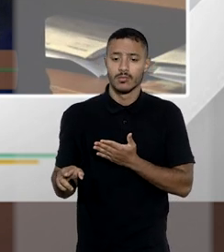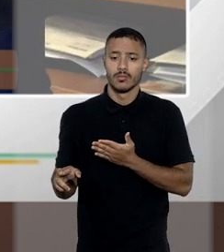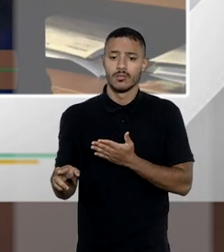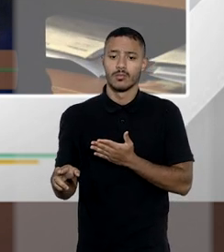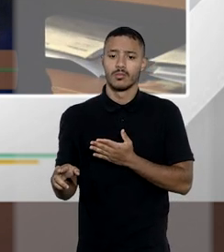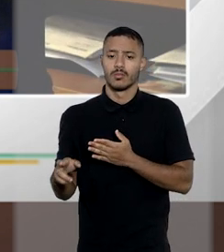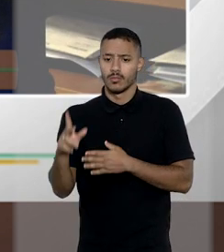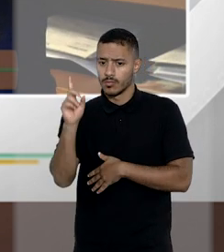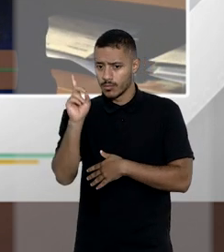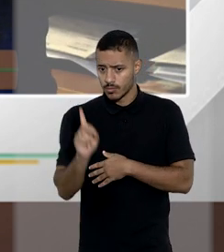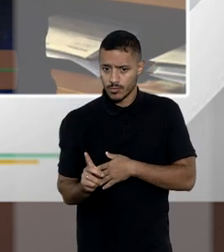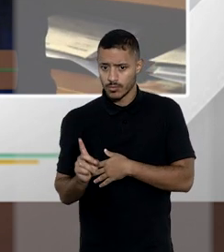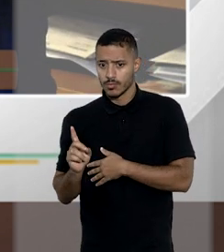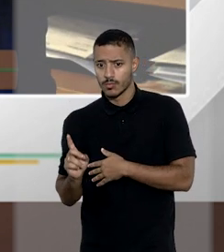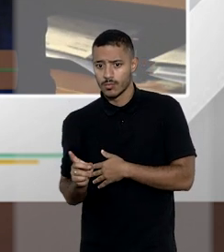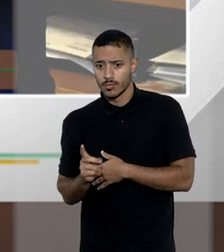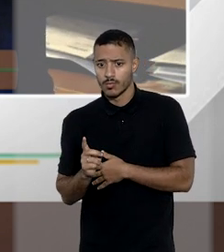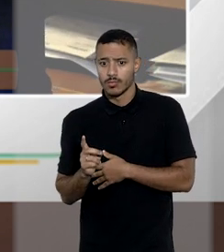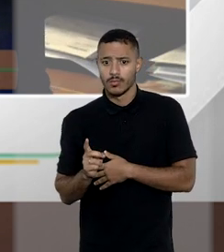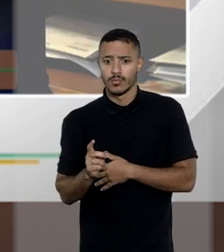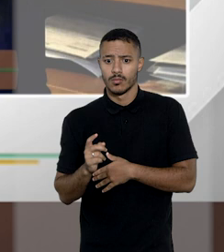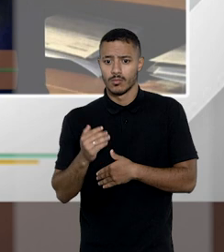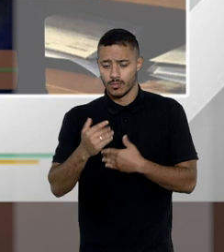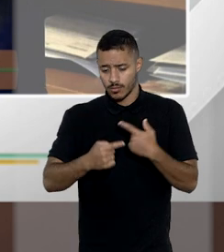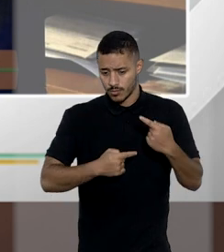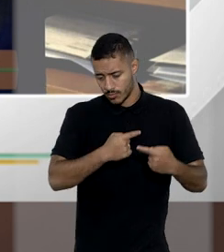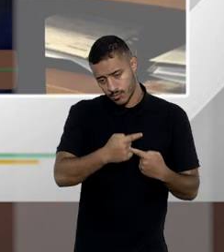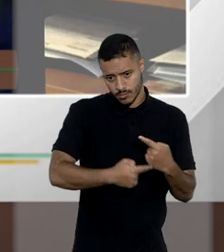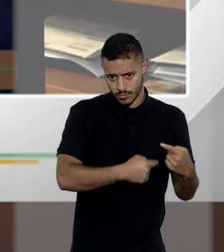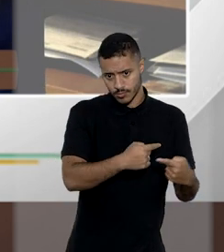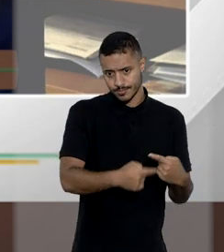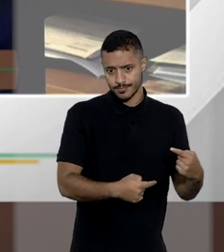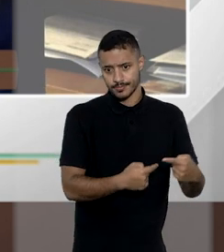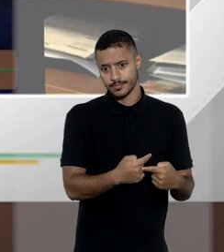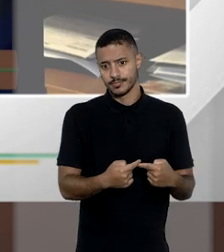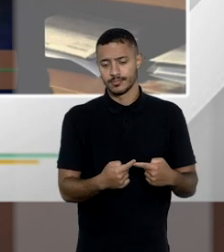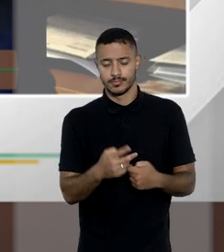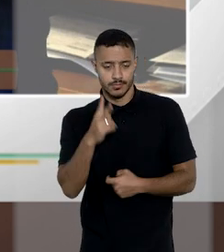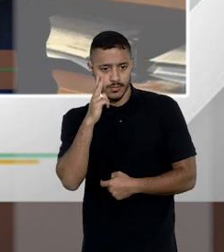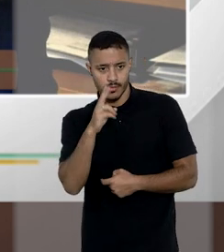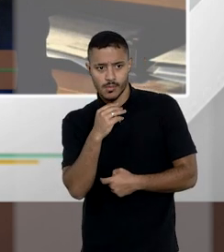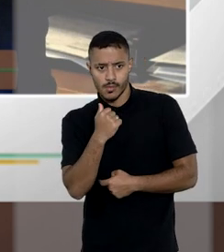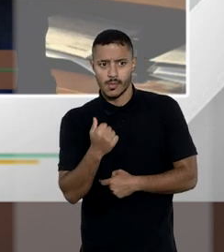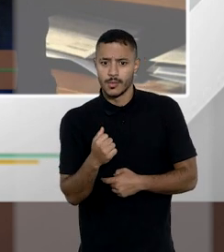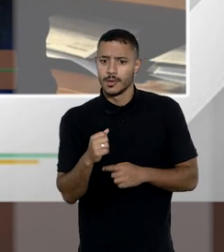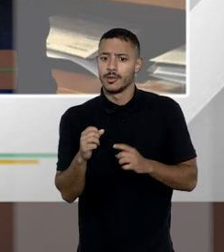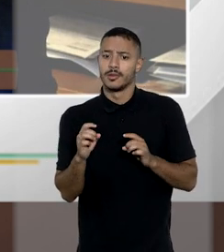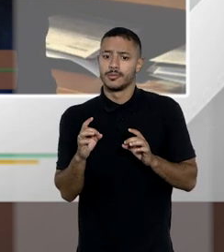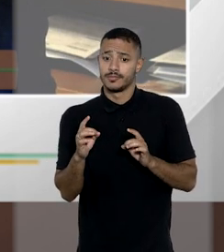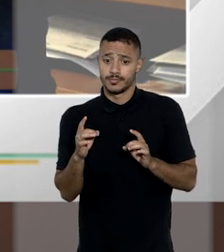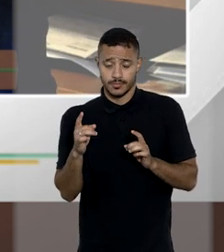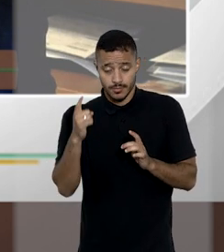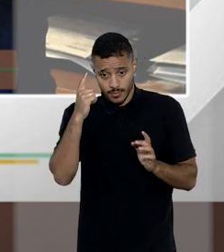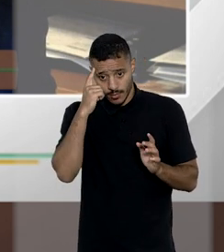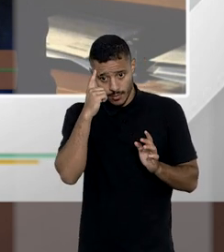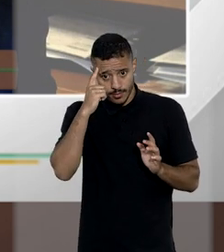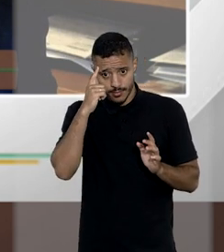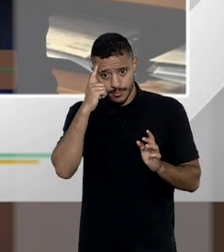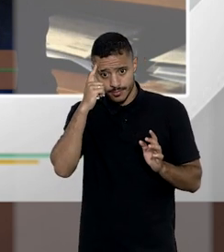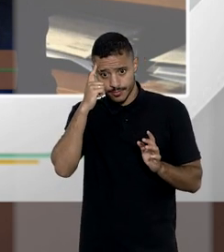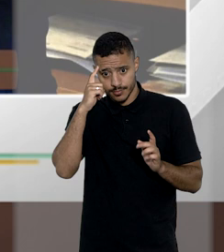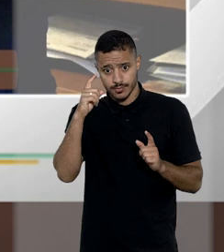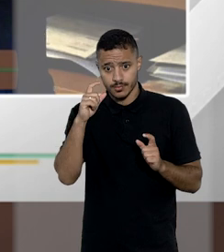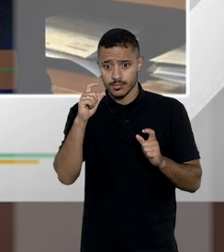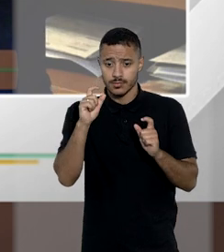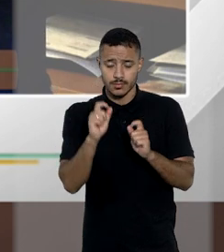repudiando o direito a concorrência sucessória veja bem é apenas esta hipótese